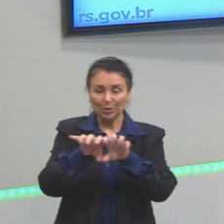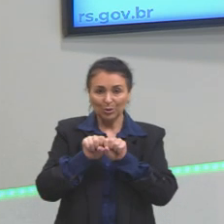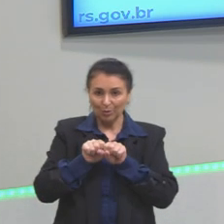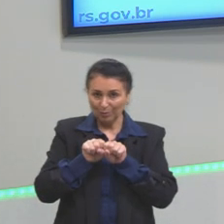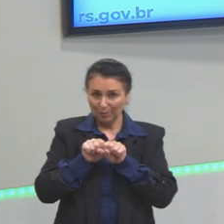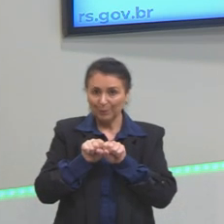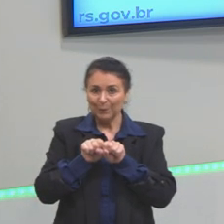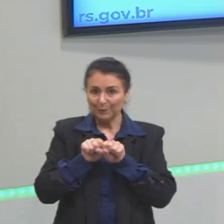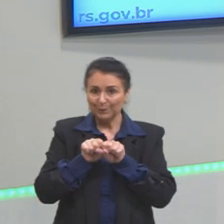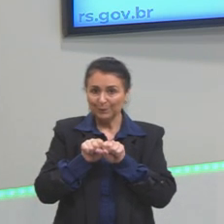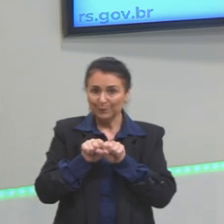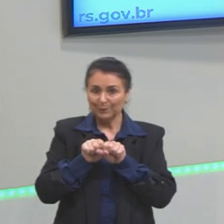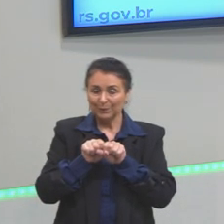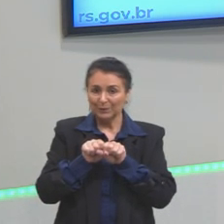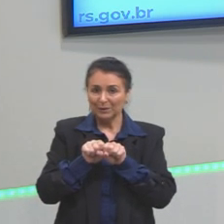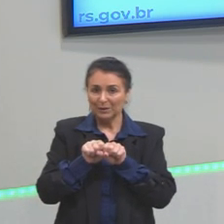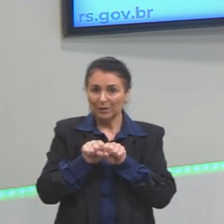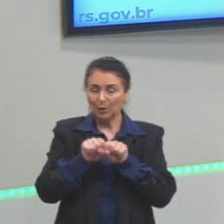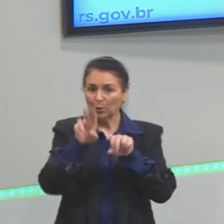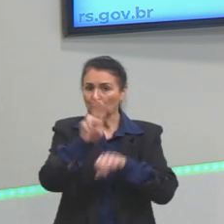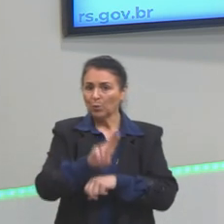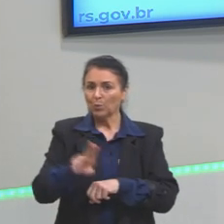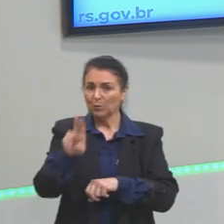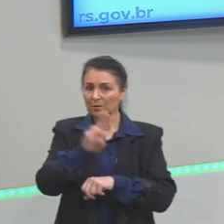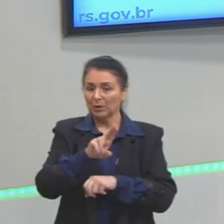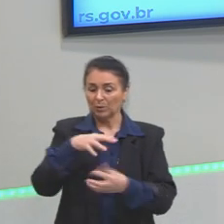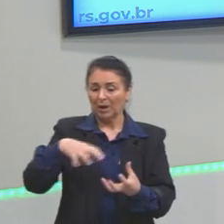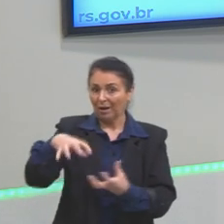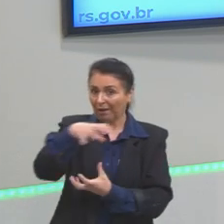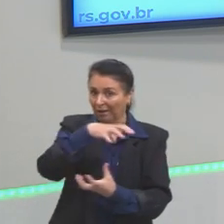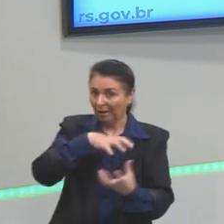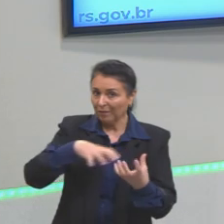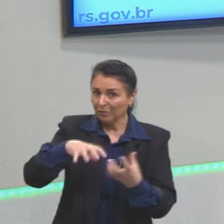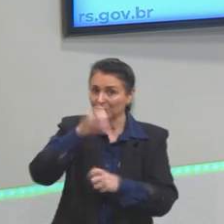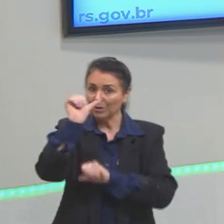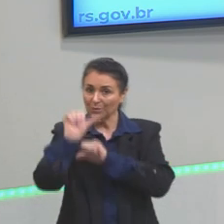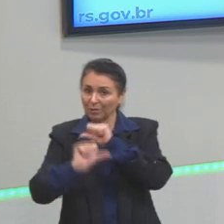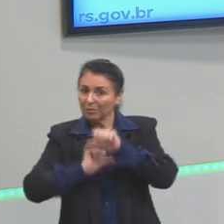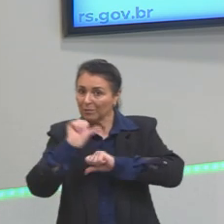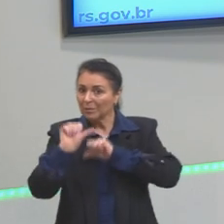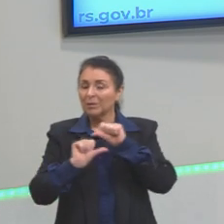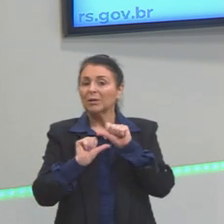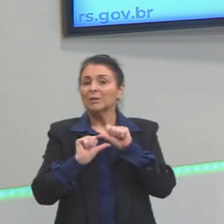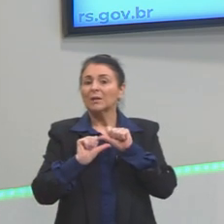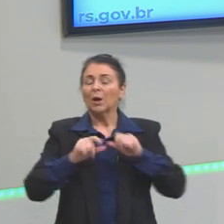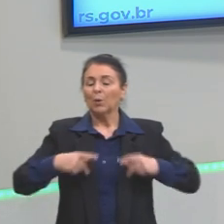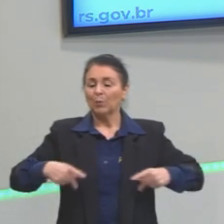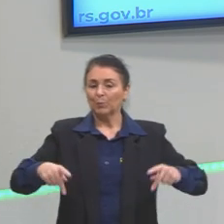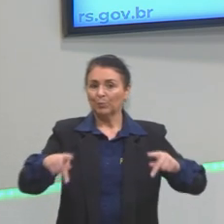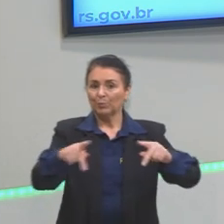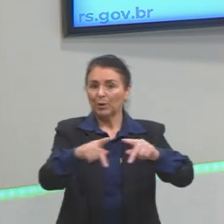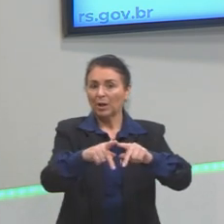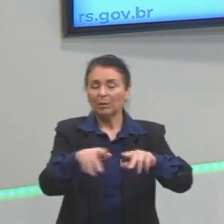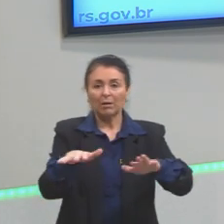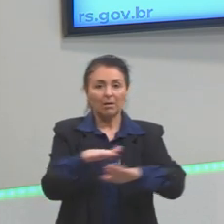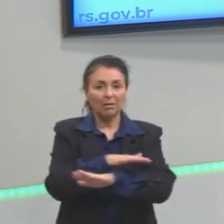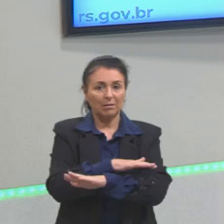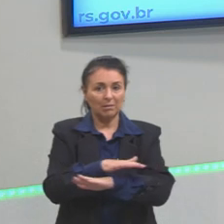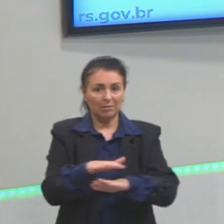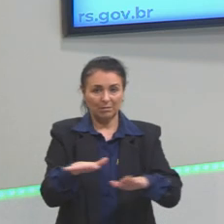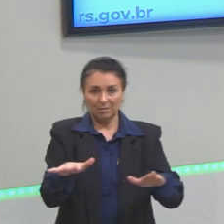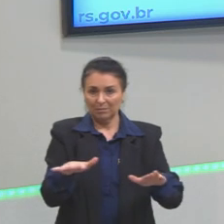ou, enfim, através da revolução, o proletariado conseguiria acabar com essa